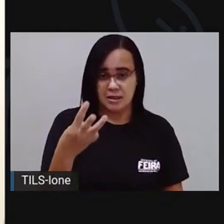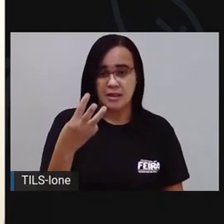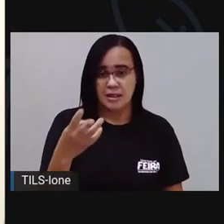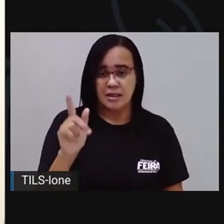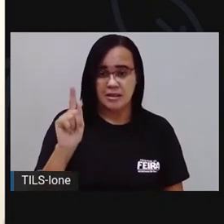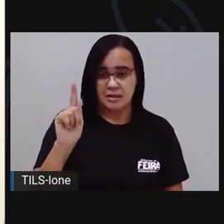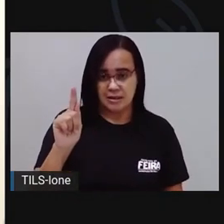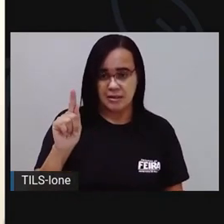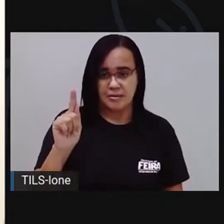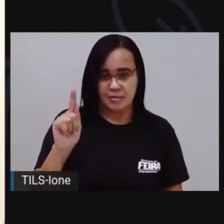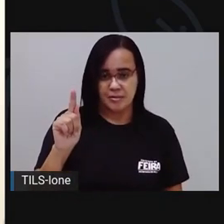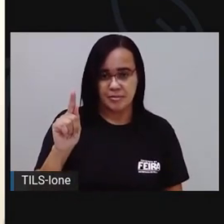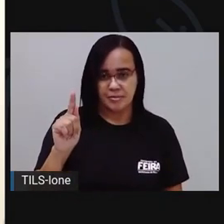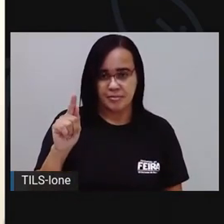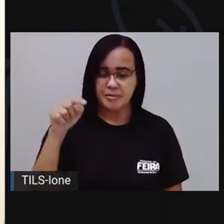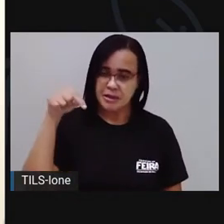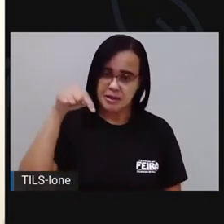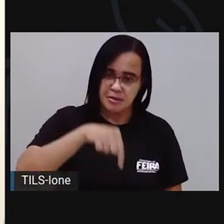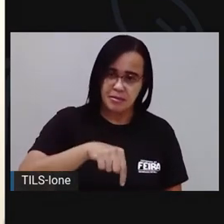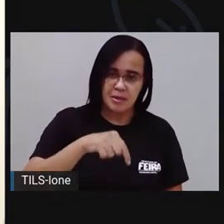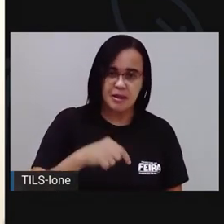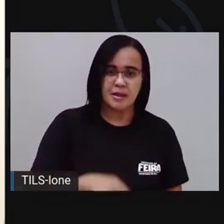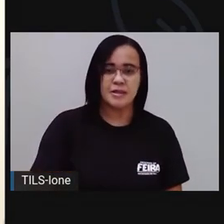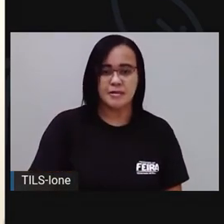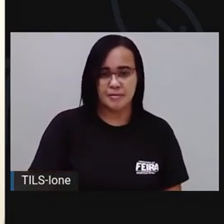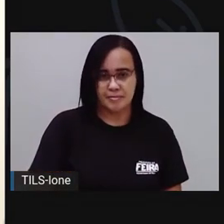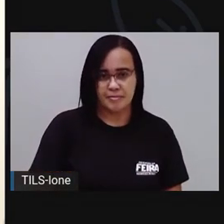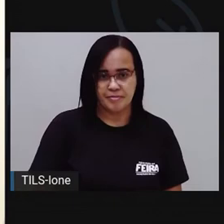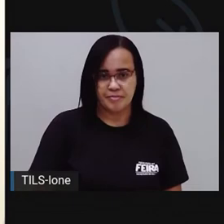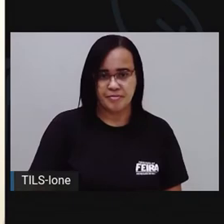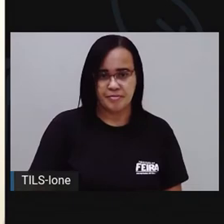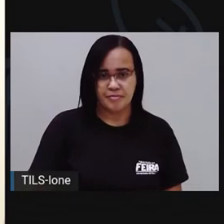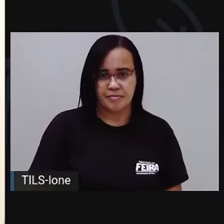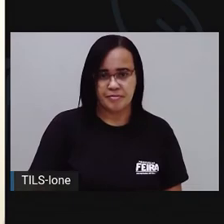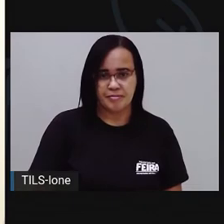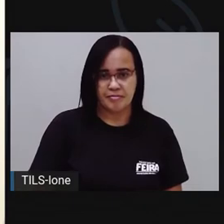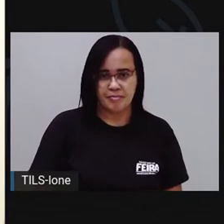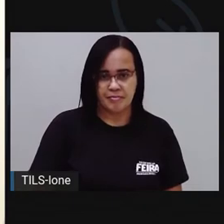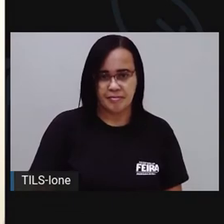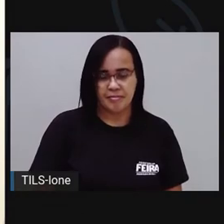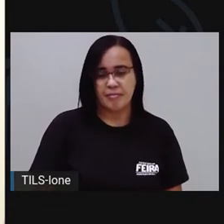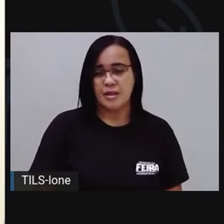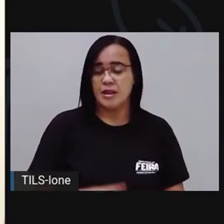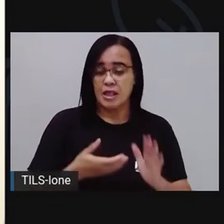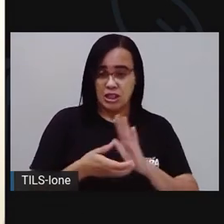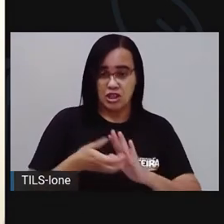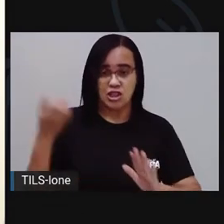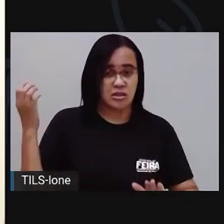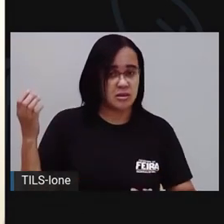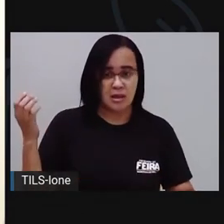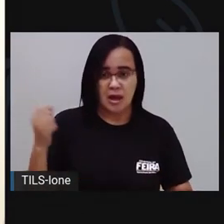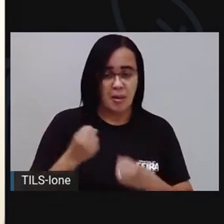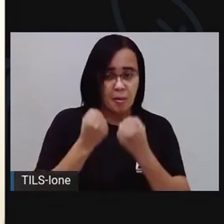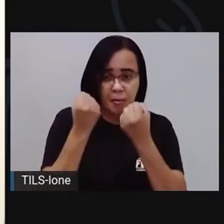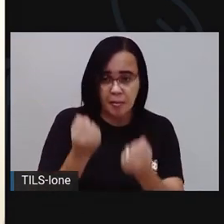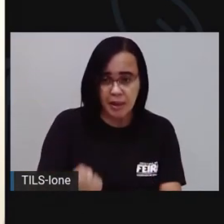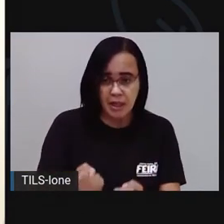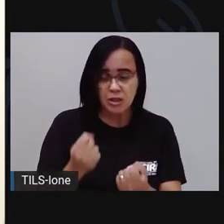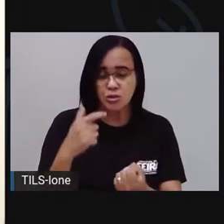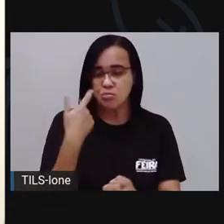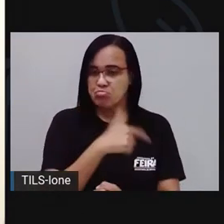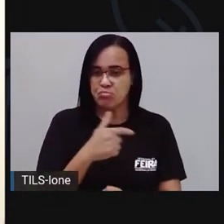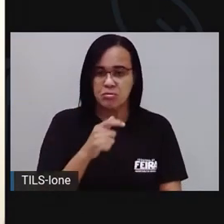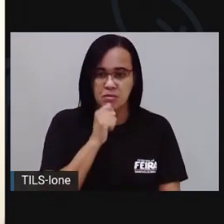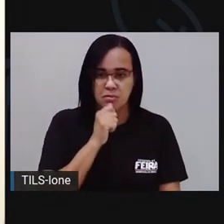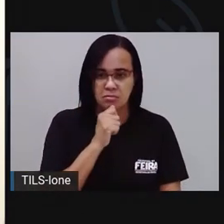venho e clico aqui no botão, que é para eu tirar o peso dela. A balança não vai contar o peso do... da minha... da minha